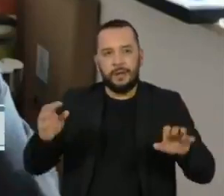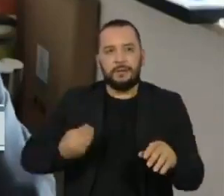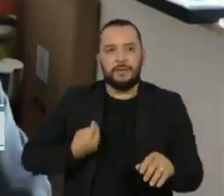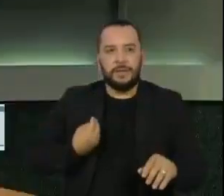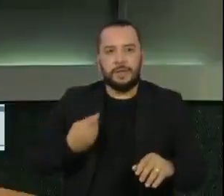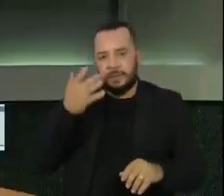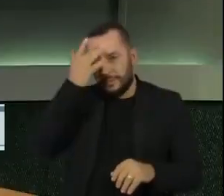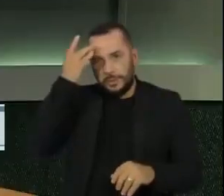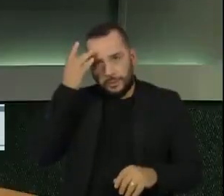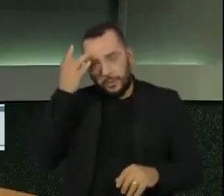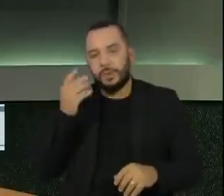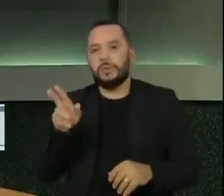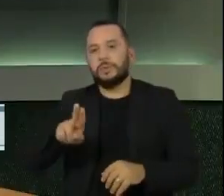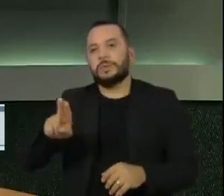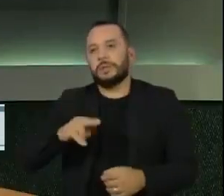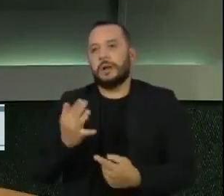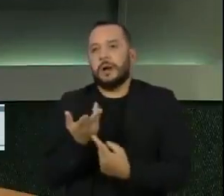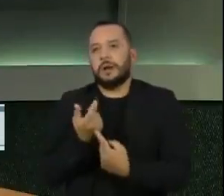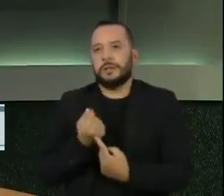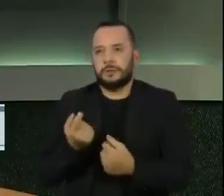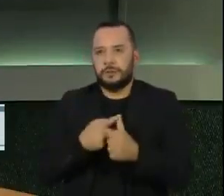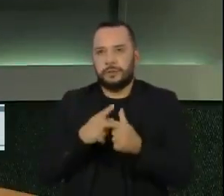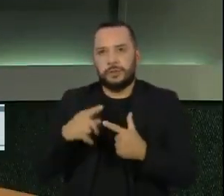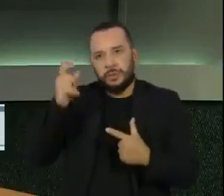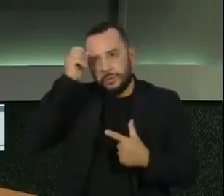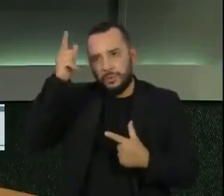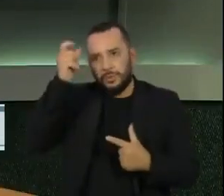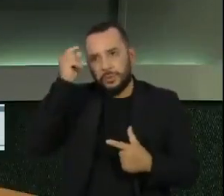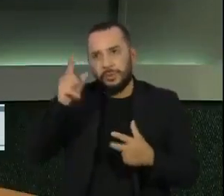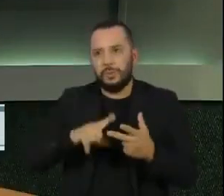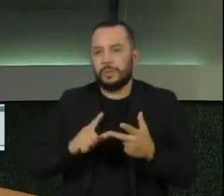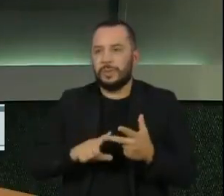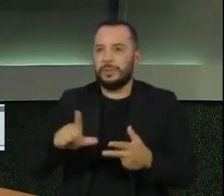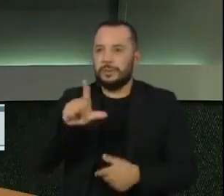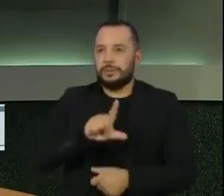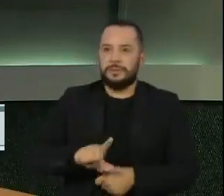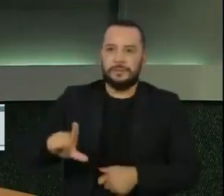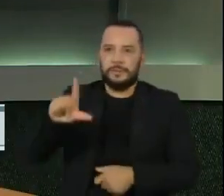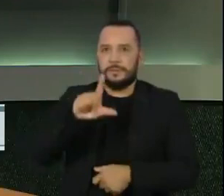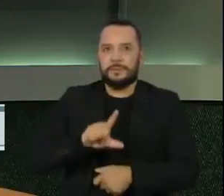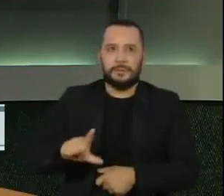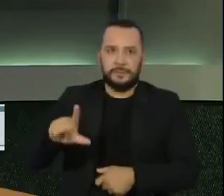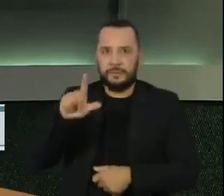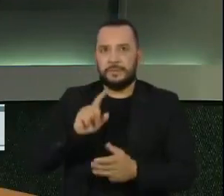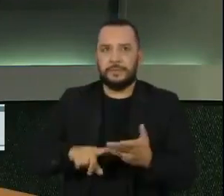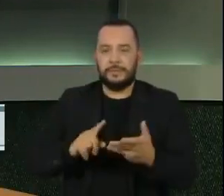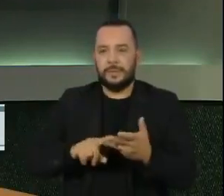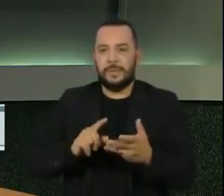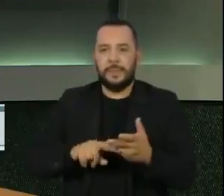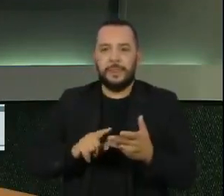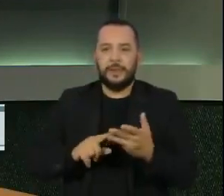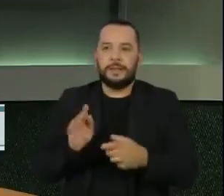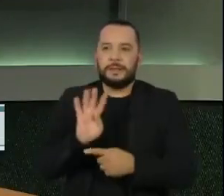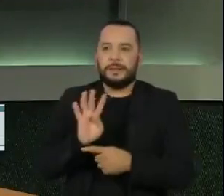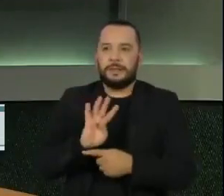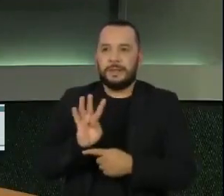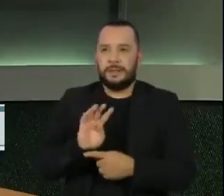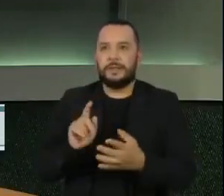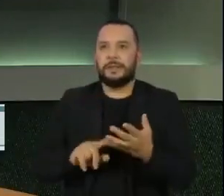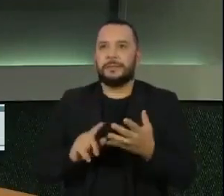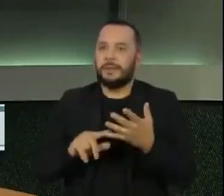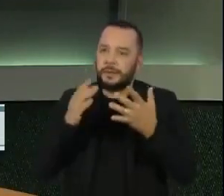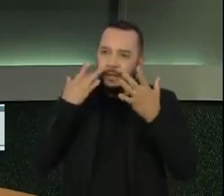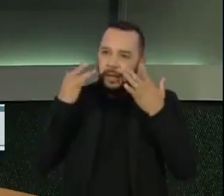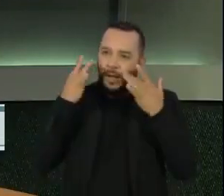arte, da cultura, da literatura, do cinema, do teatro, da